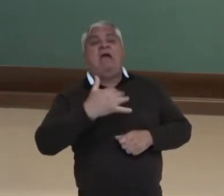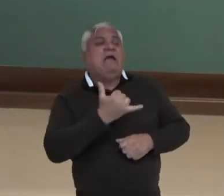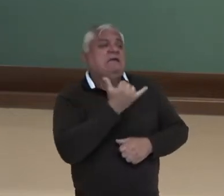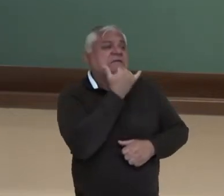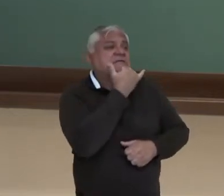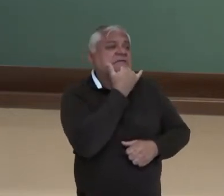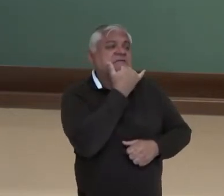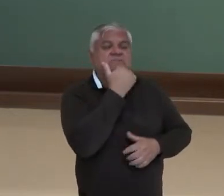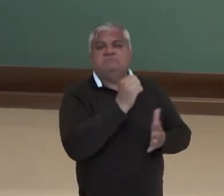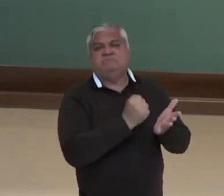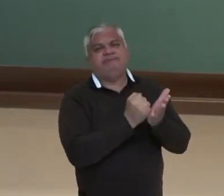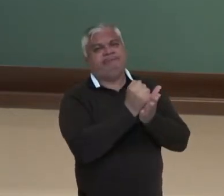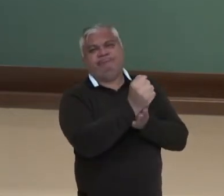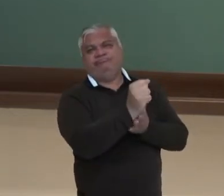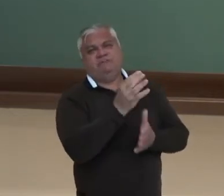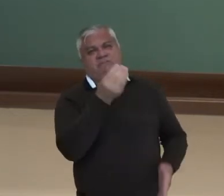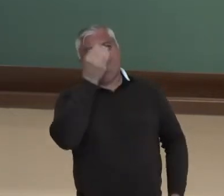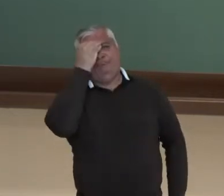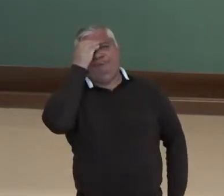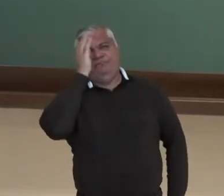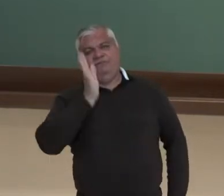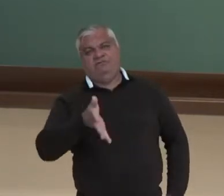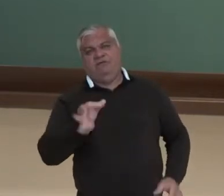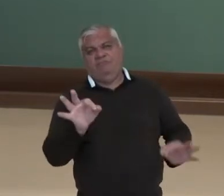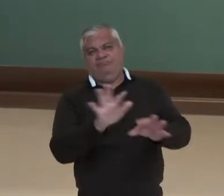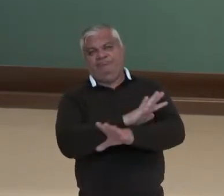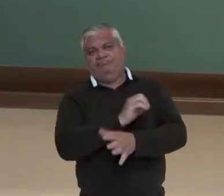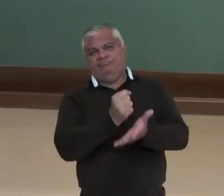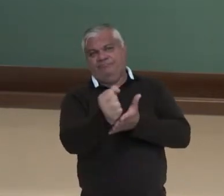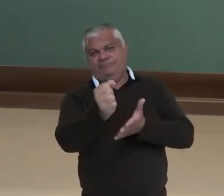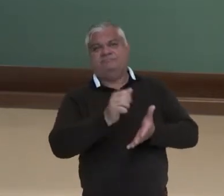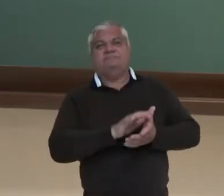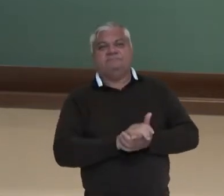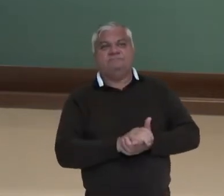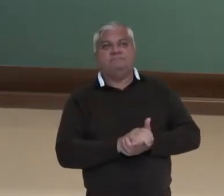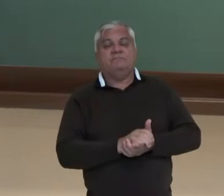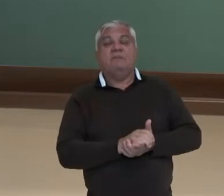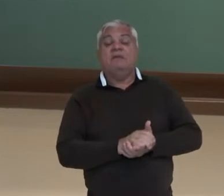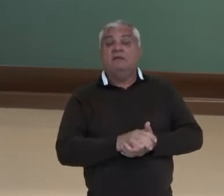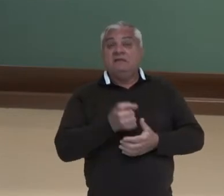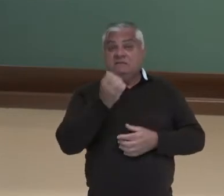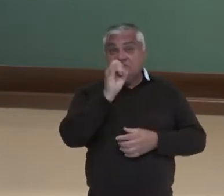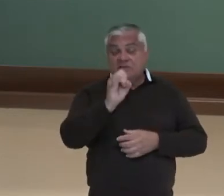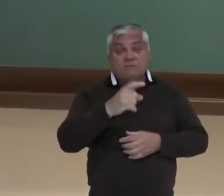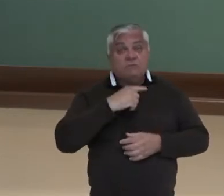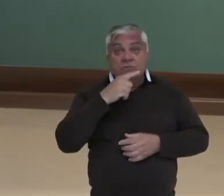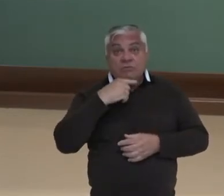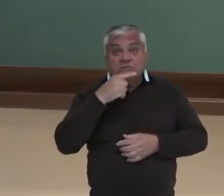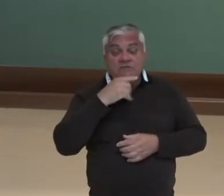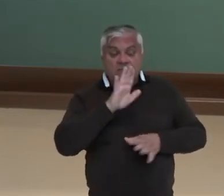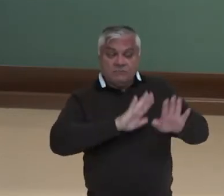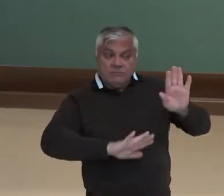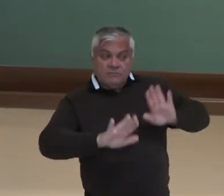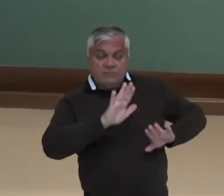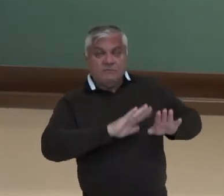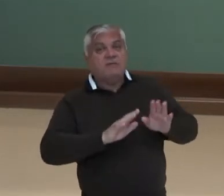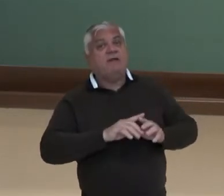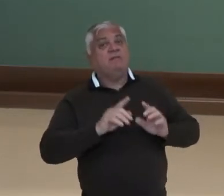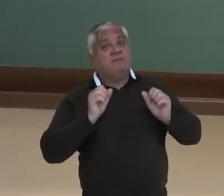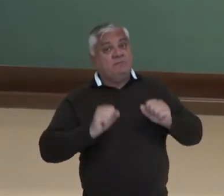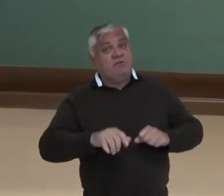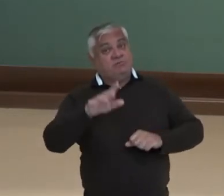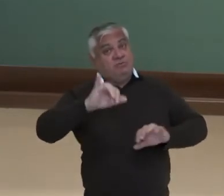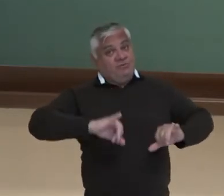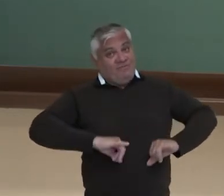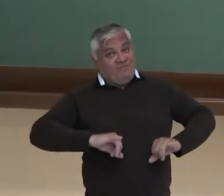isso não volta atrás, né? Já está feito, tá? Então, em caso não consiga vigiar, poderá sofrer sanções, punições.